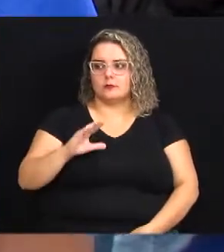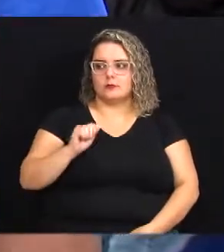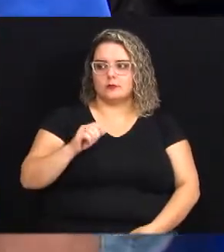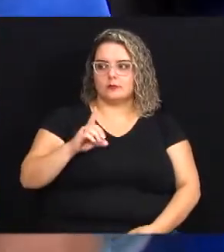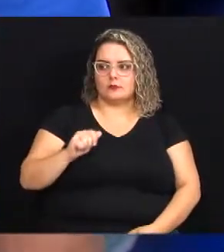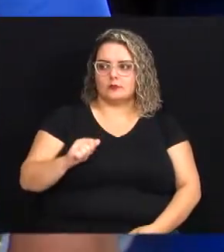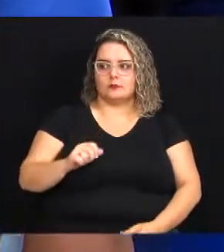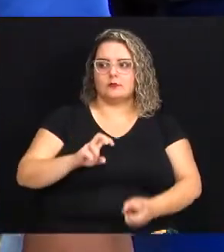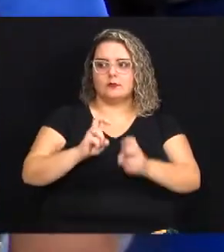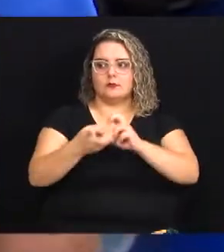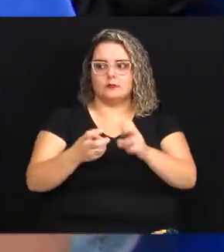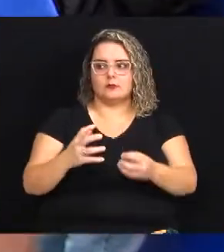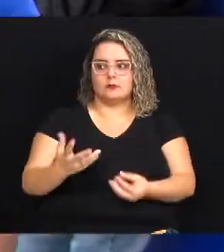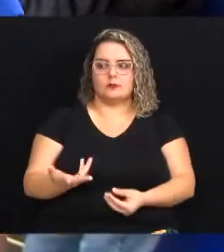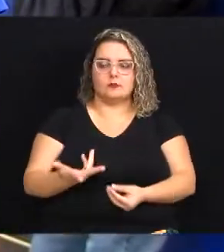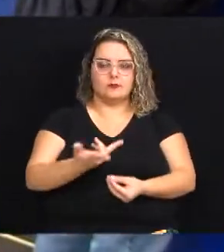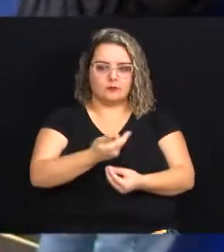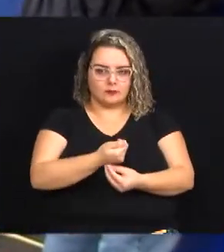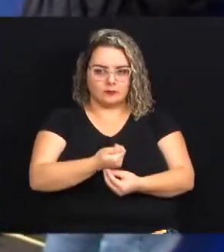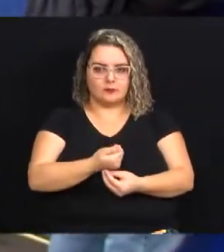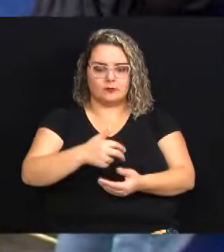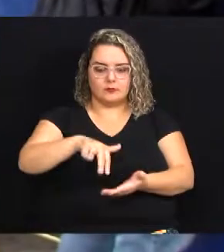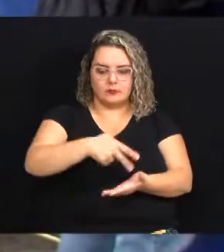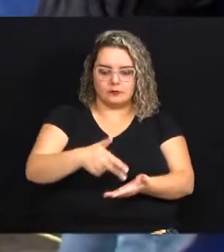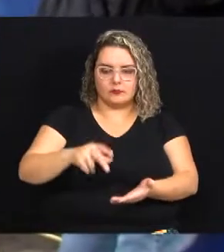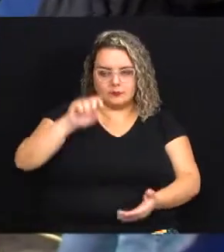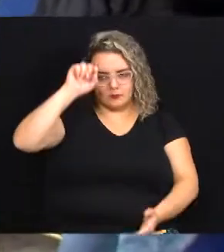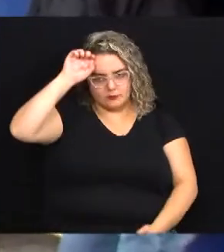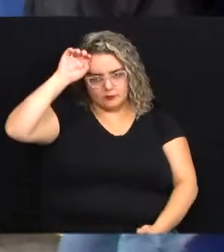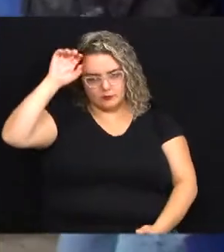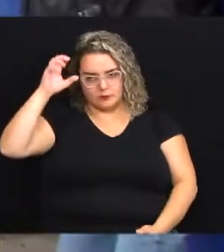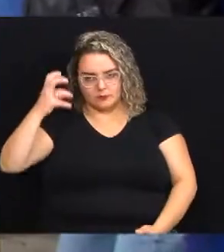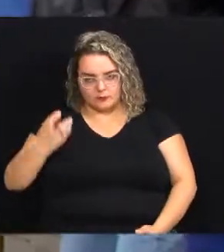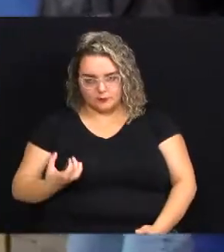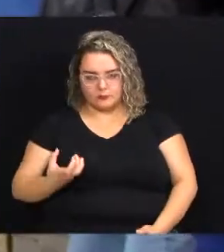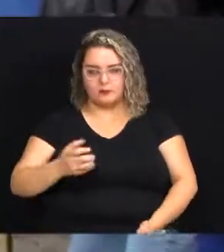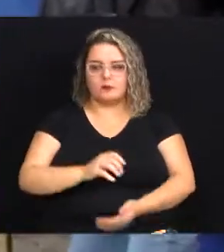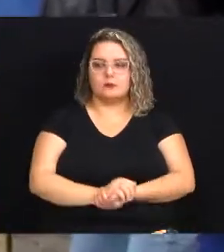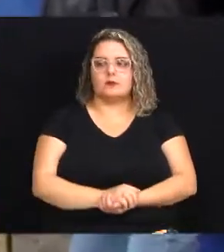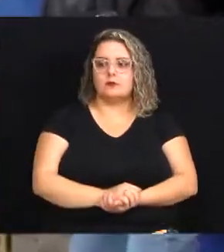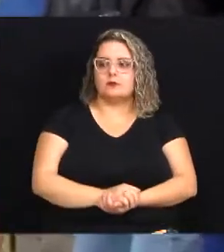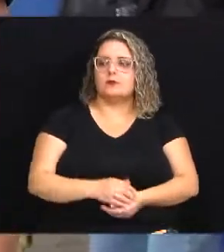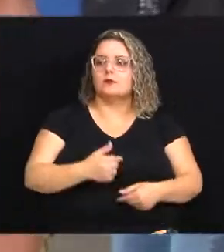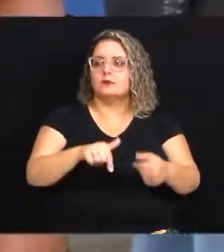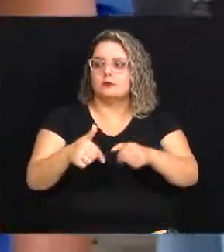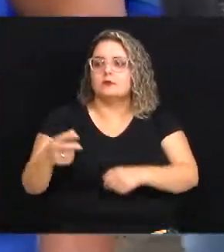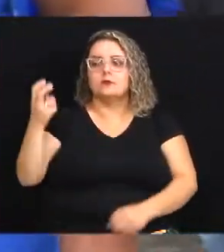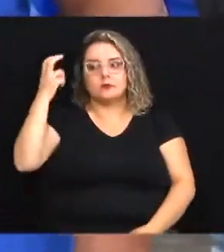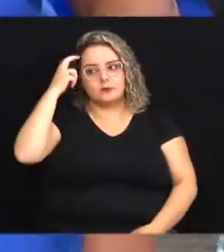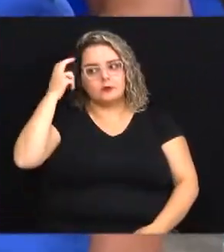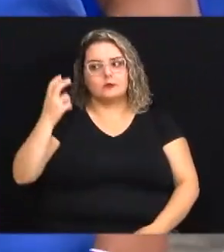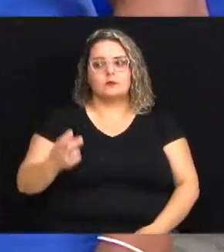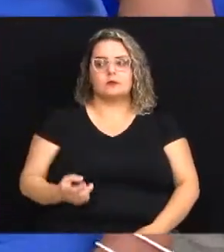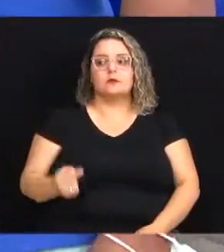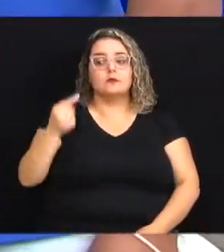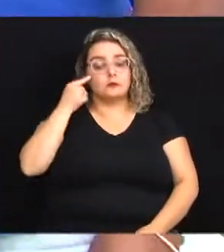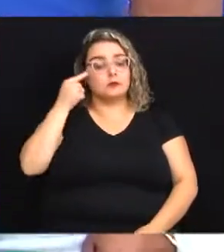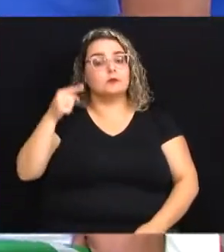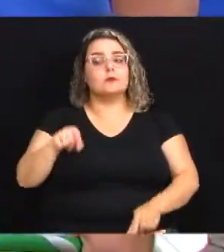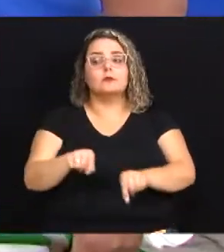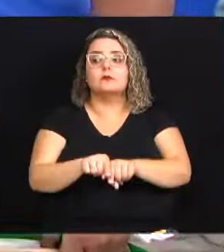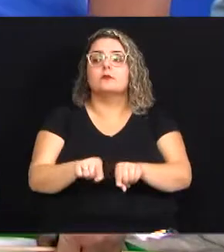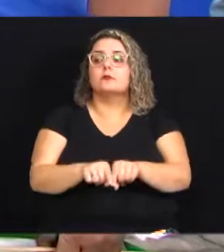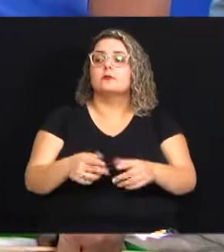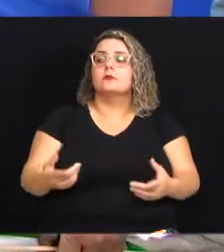a cada associação de capoeira arte dança afro e aí vocês além de trabalhar a questão cultural tudo pensou